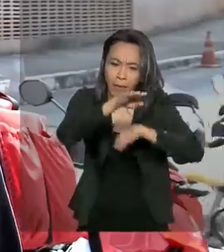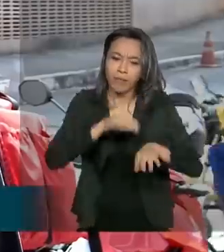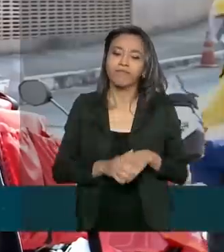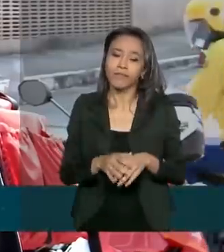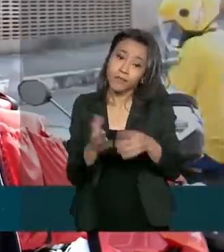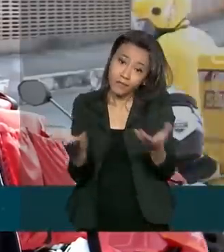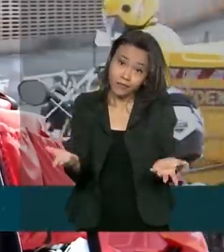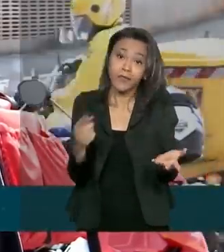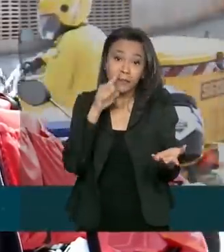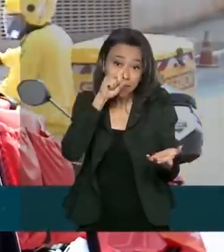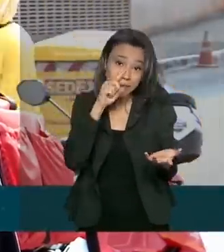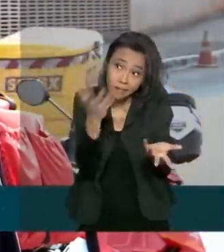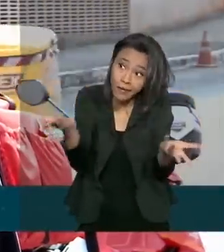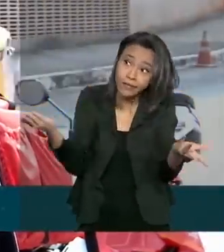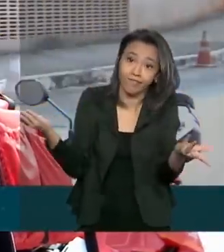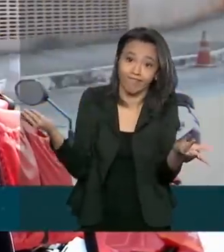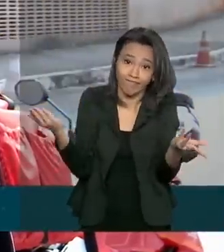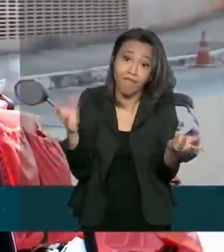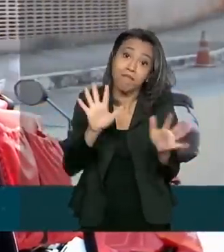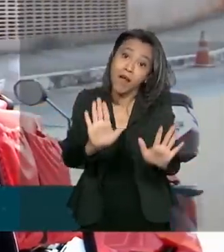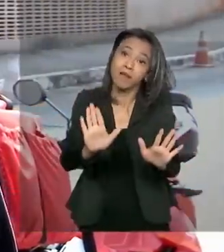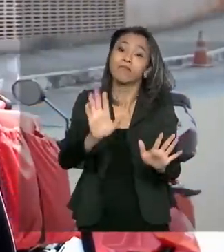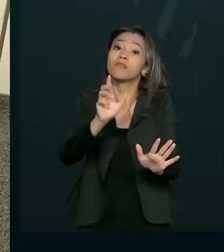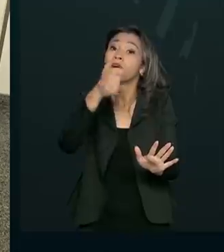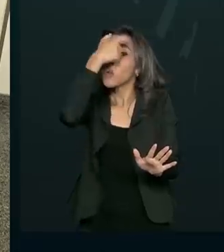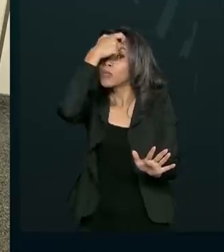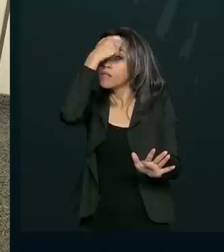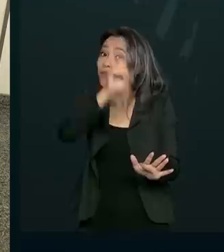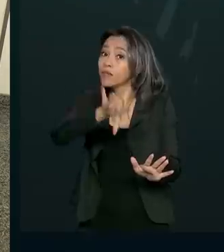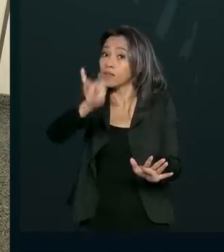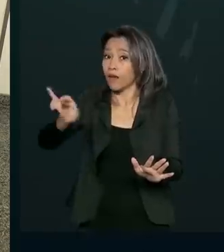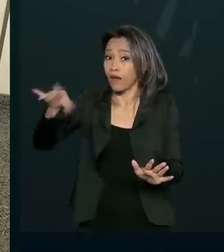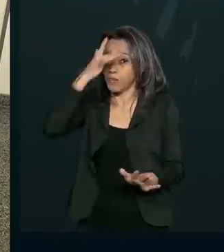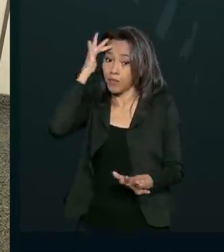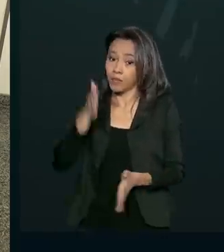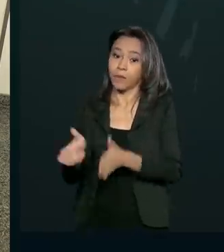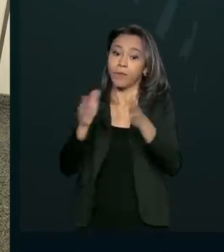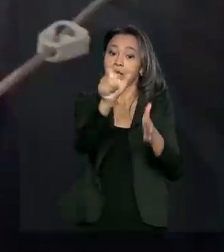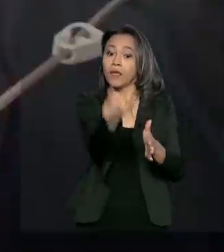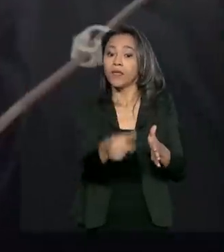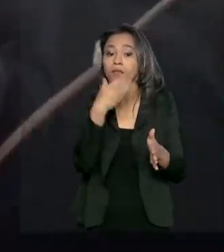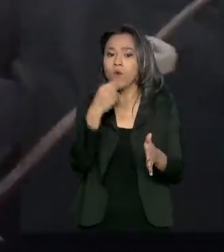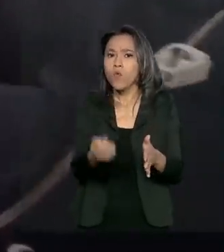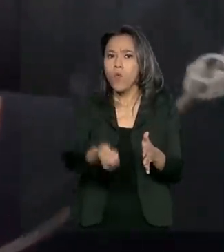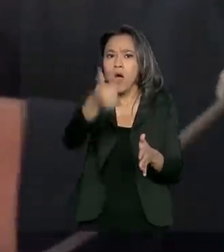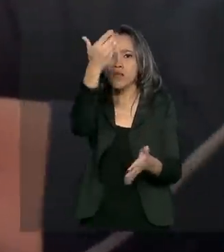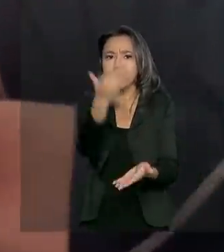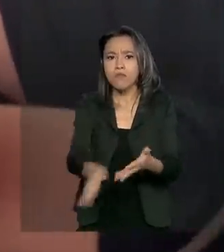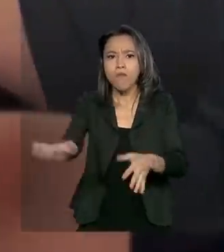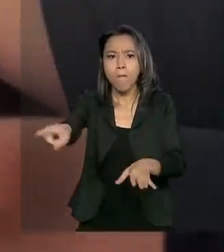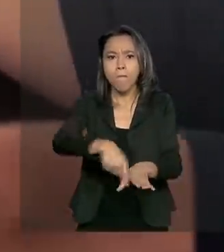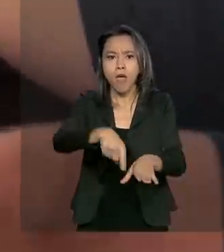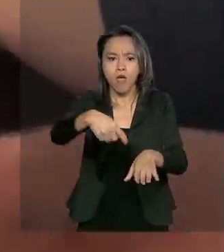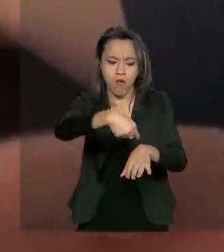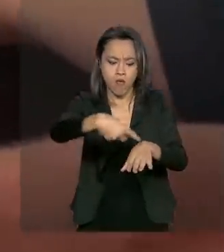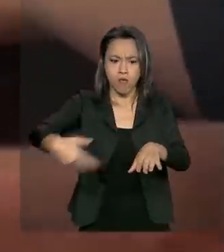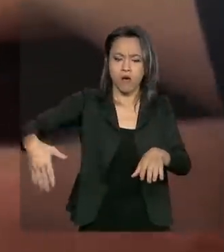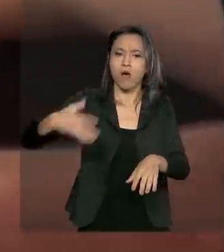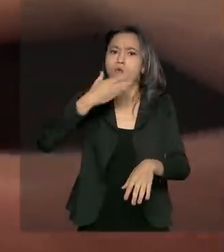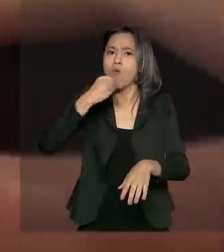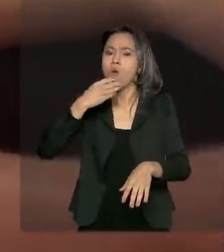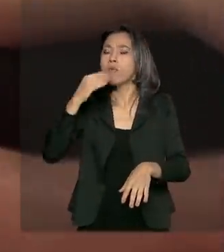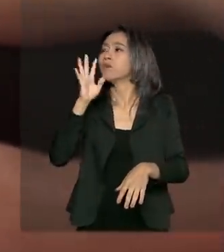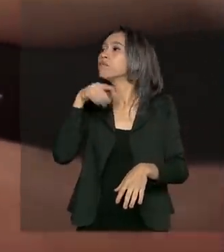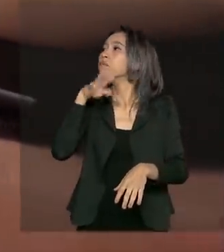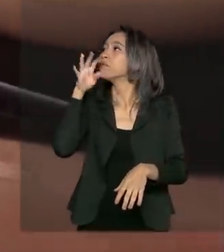aí, existe, né? Mas eu acho que vai dar consciência de cada um, né? Daniel Neme quase perdeu o pé por causa de um motorista